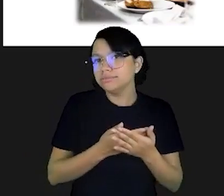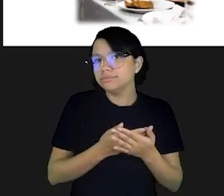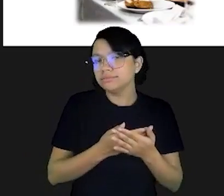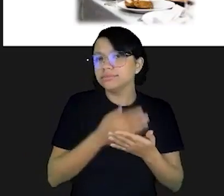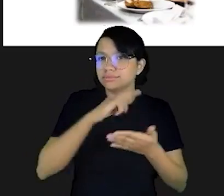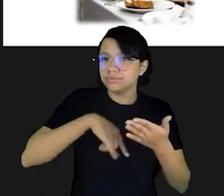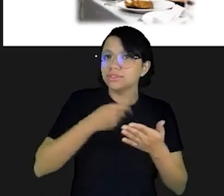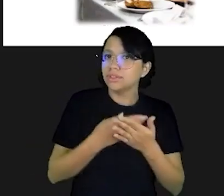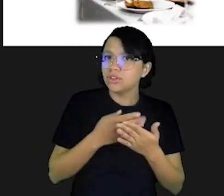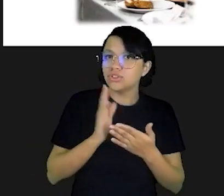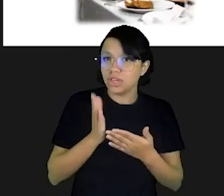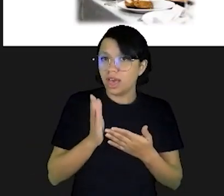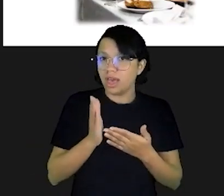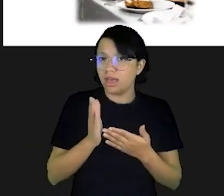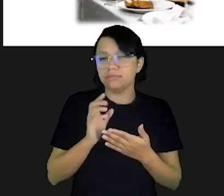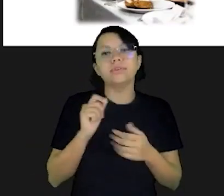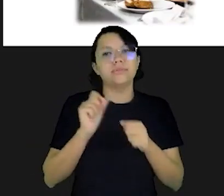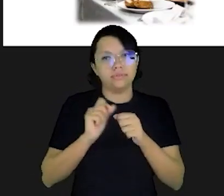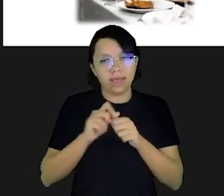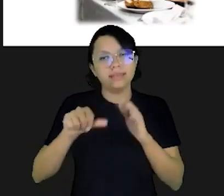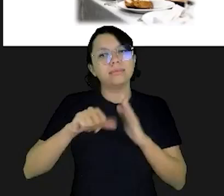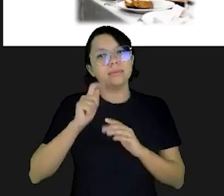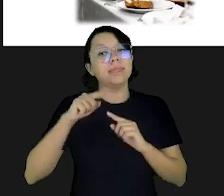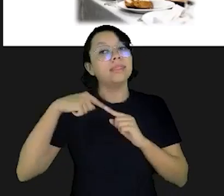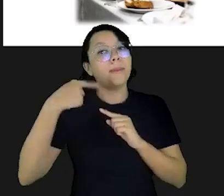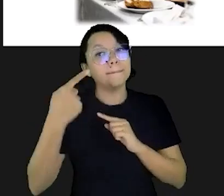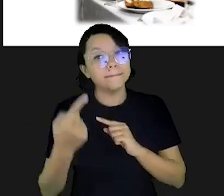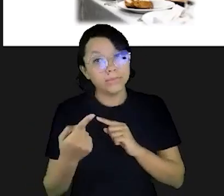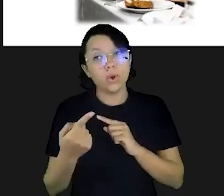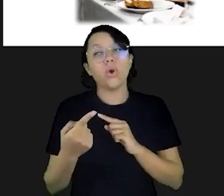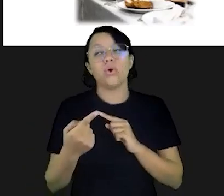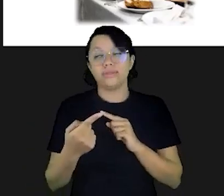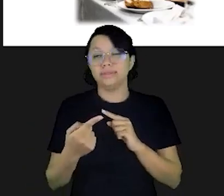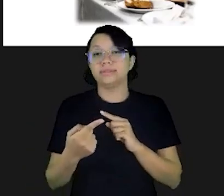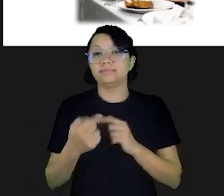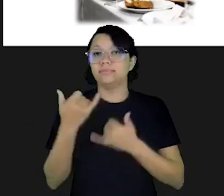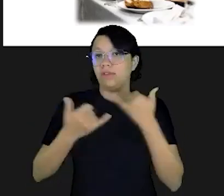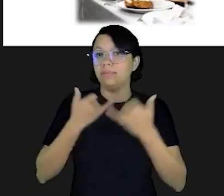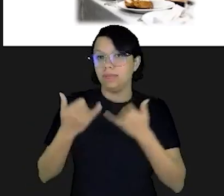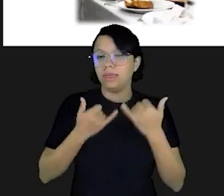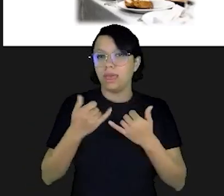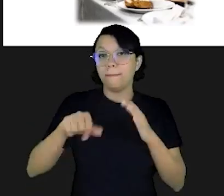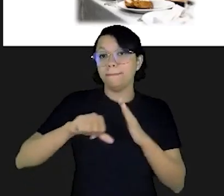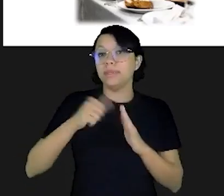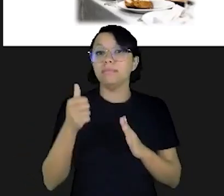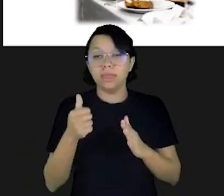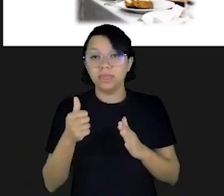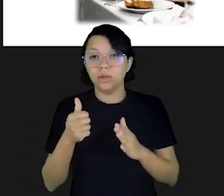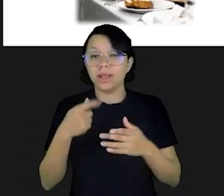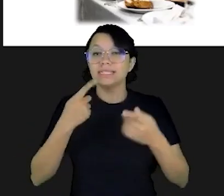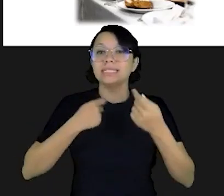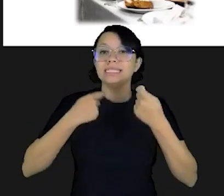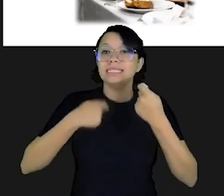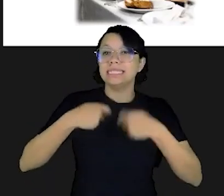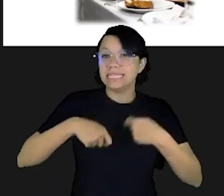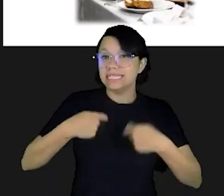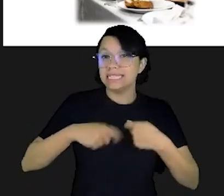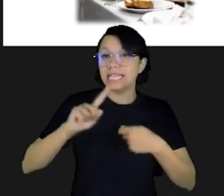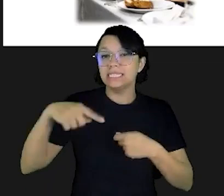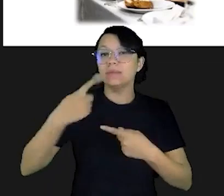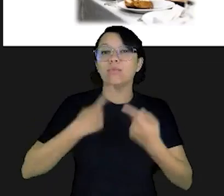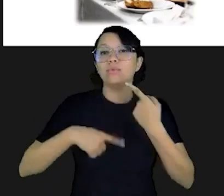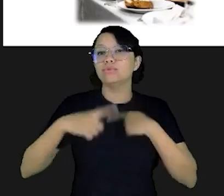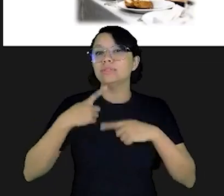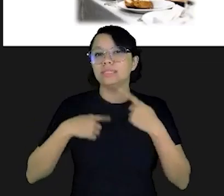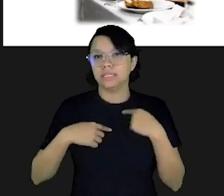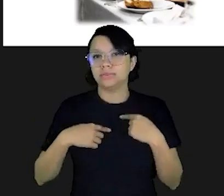Depois você vai jogar bola, vai andar de bicicleta. Primeiro as obrigações, primeiro as necessidades, depois os desejos. Não tem nada